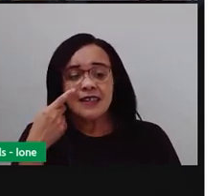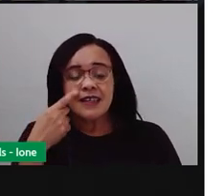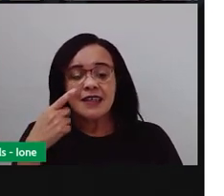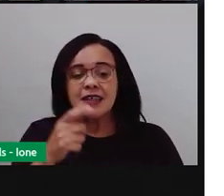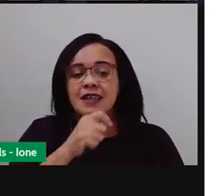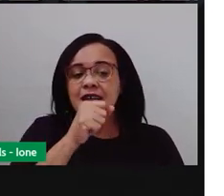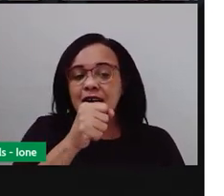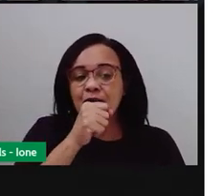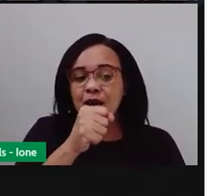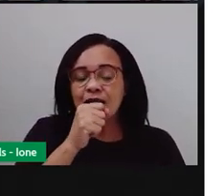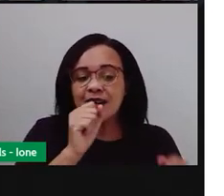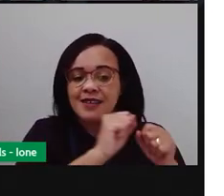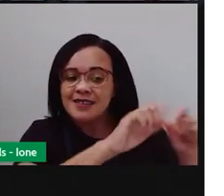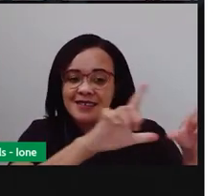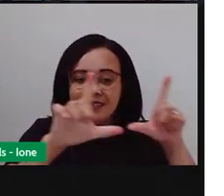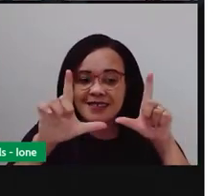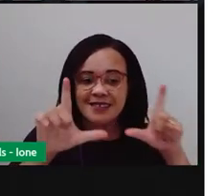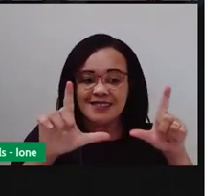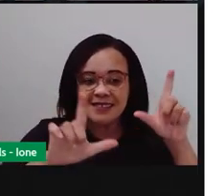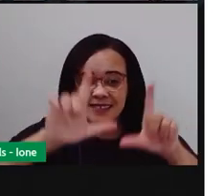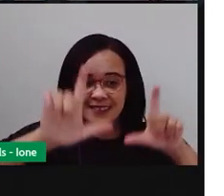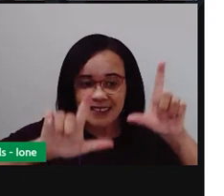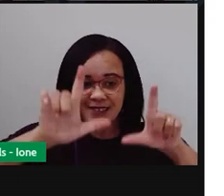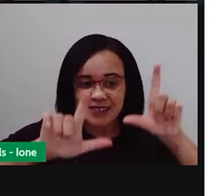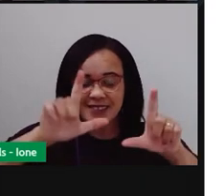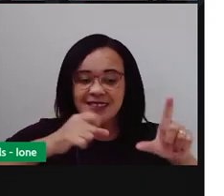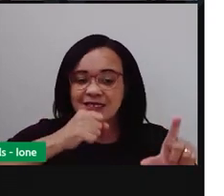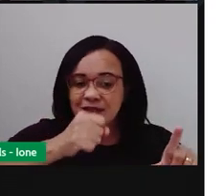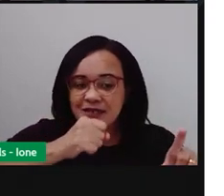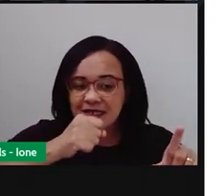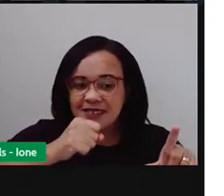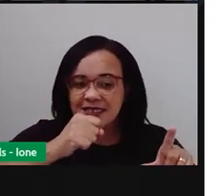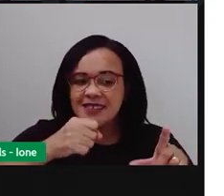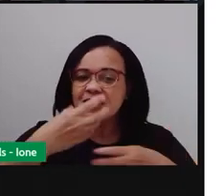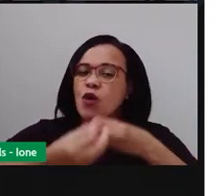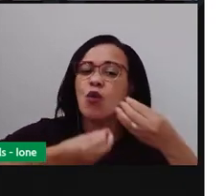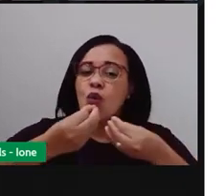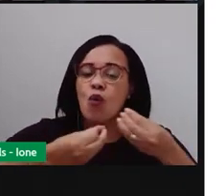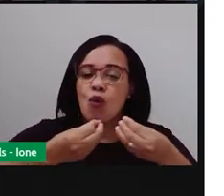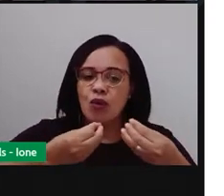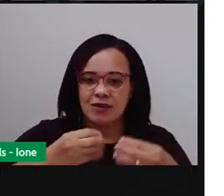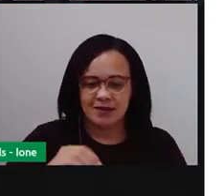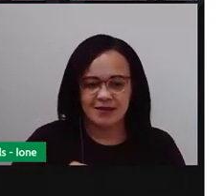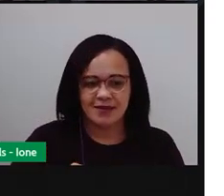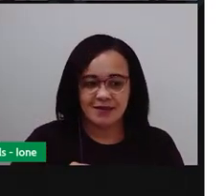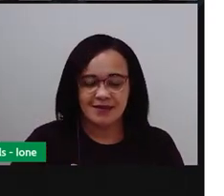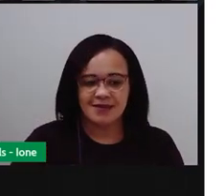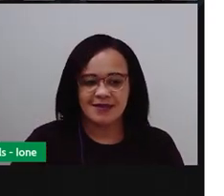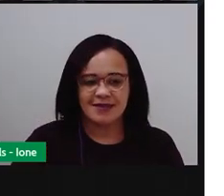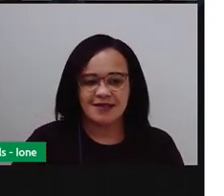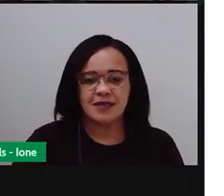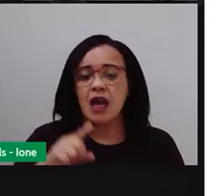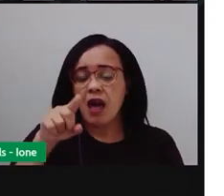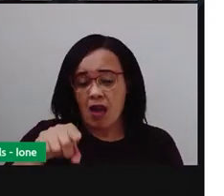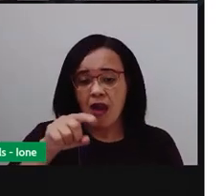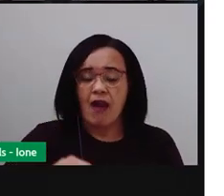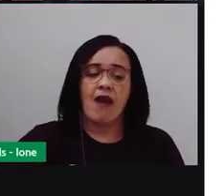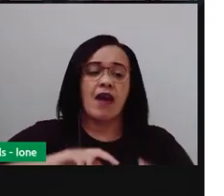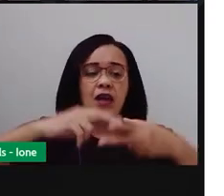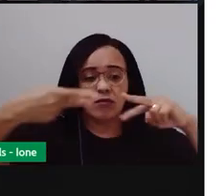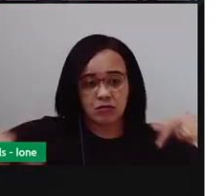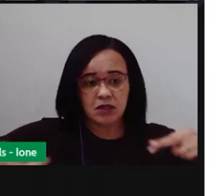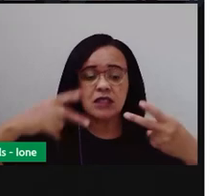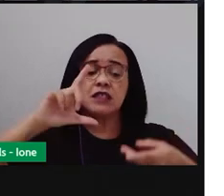Agora, eu quero mostrar pra vocês uma reportagem, tá? Que tá num site do Mundo da Educação.